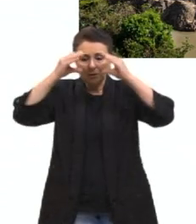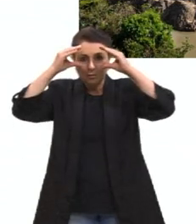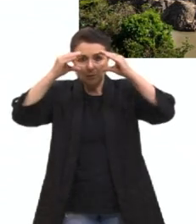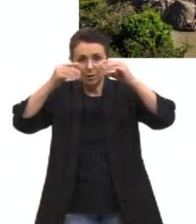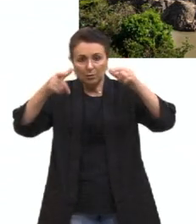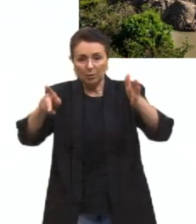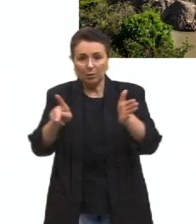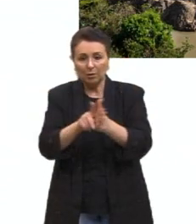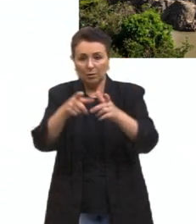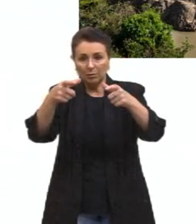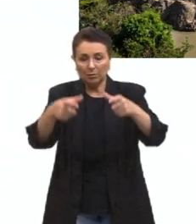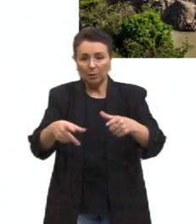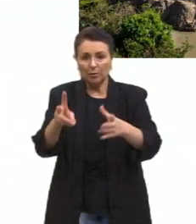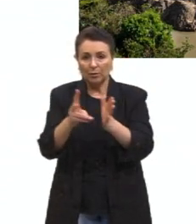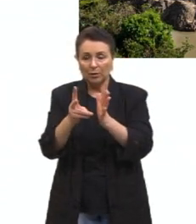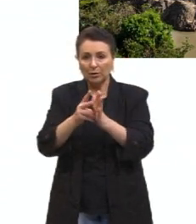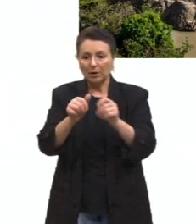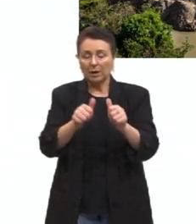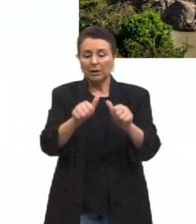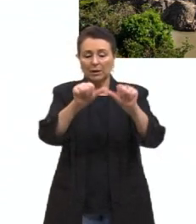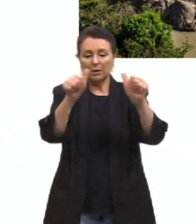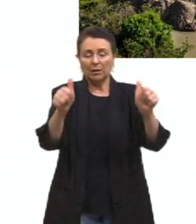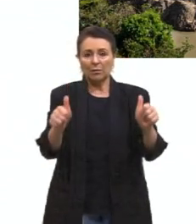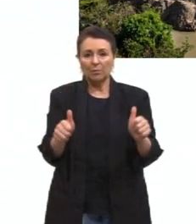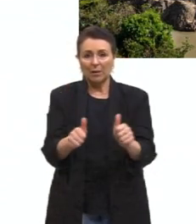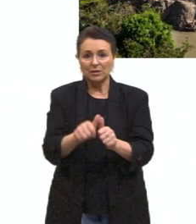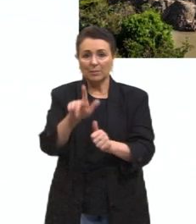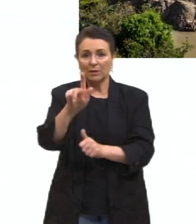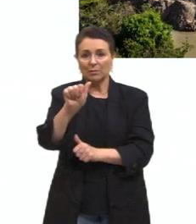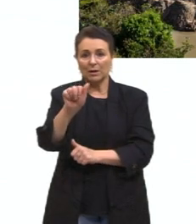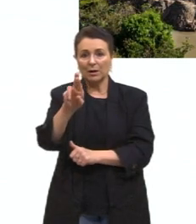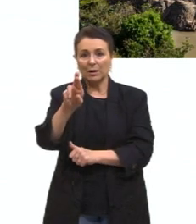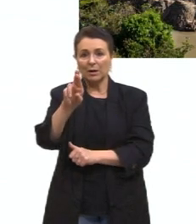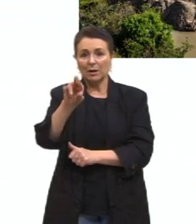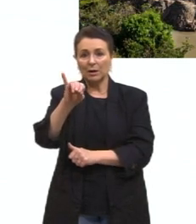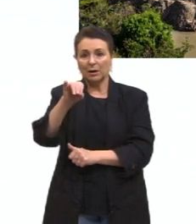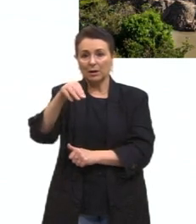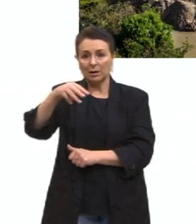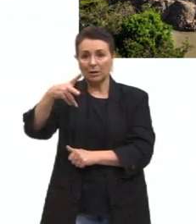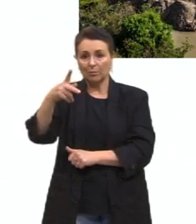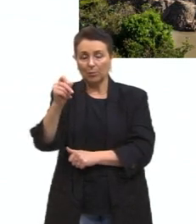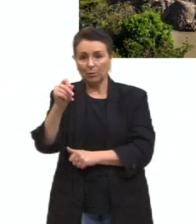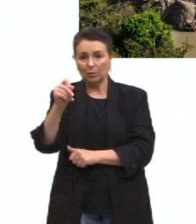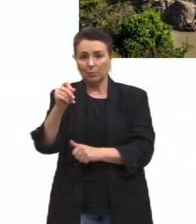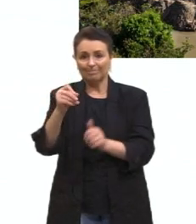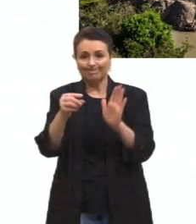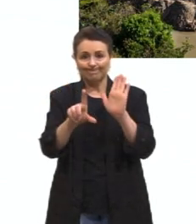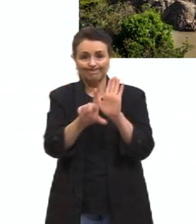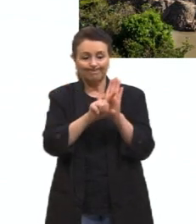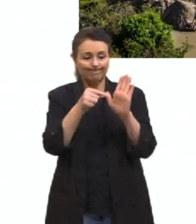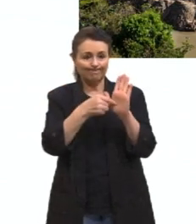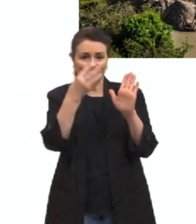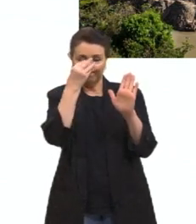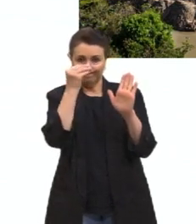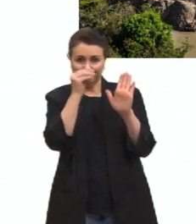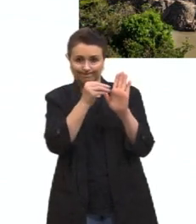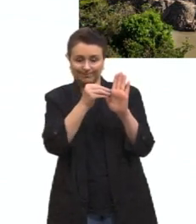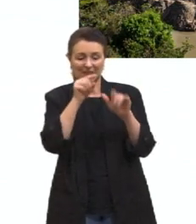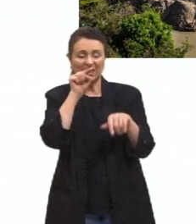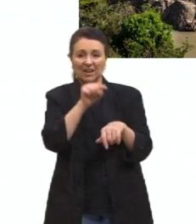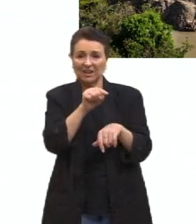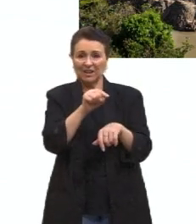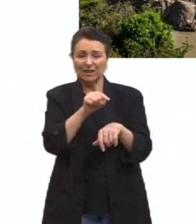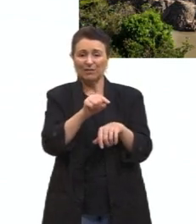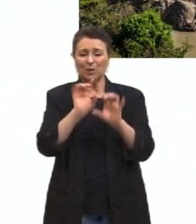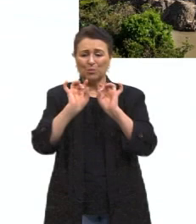também tem uma imagem à esquerda do garimpo ilegal em terras indígenas. E ele deixa metal pesado ali,